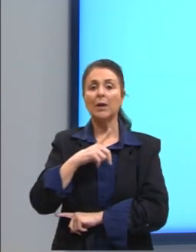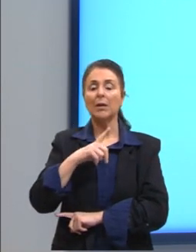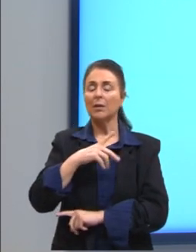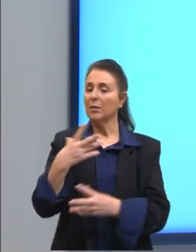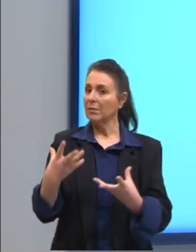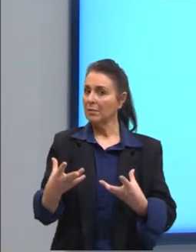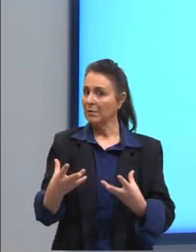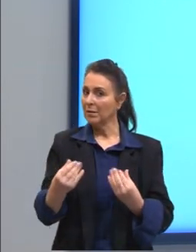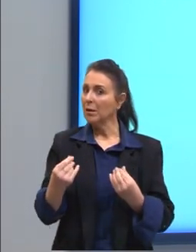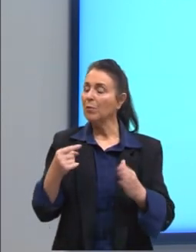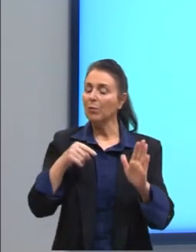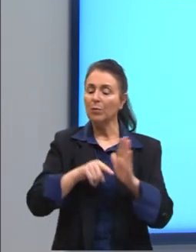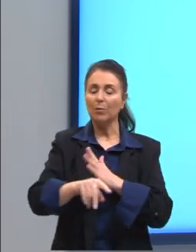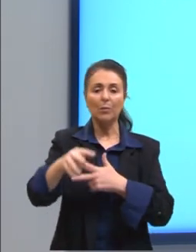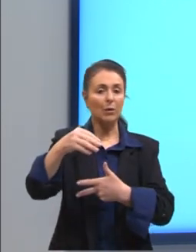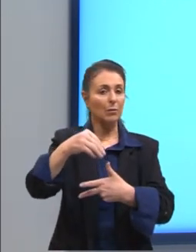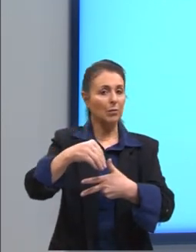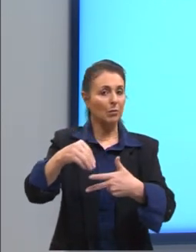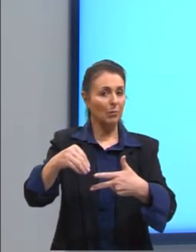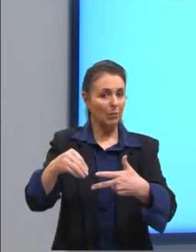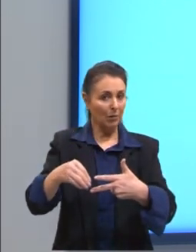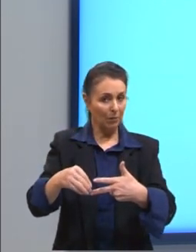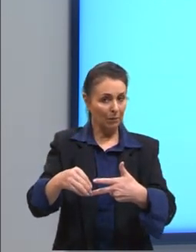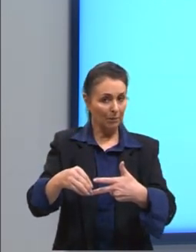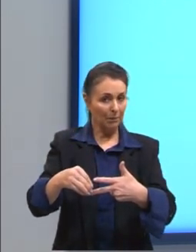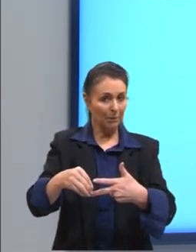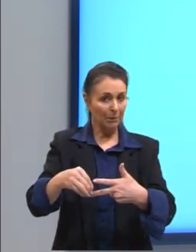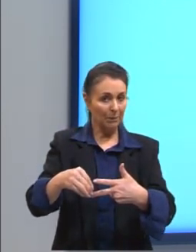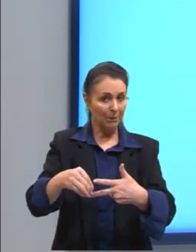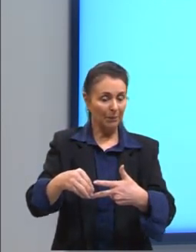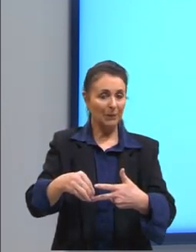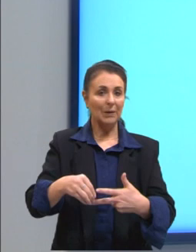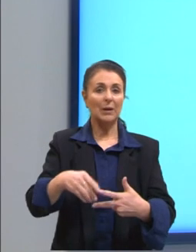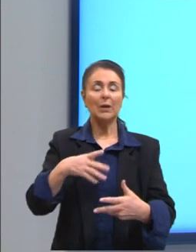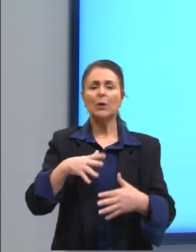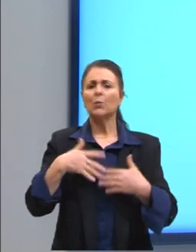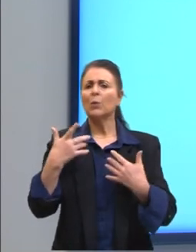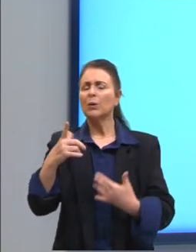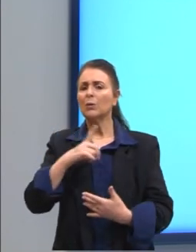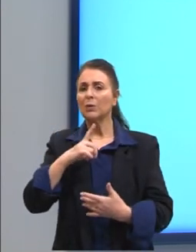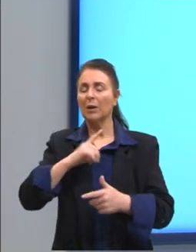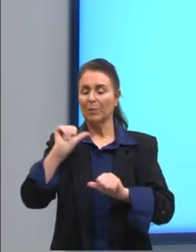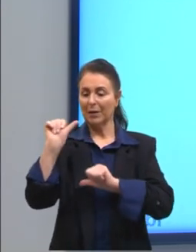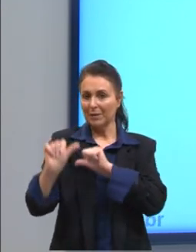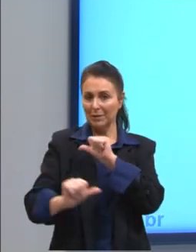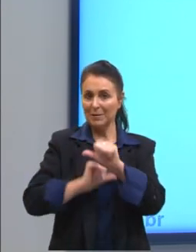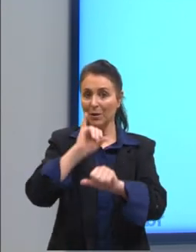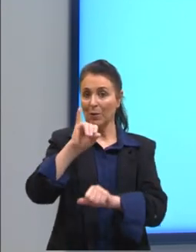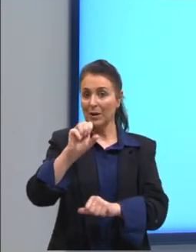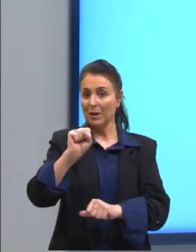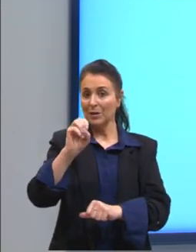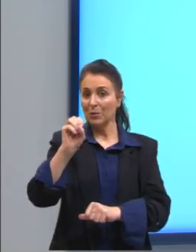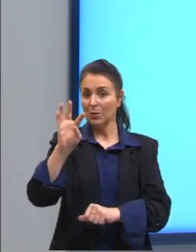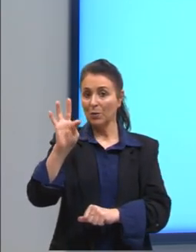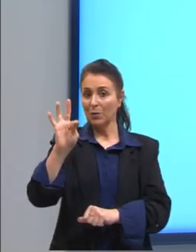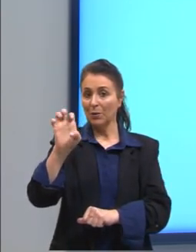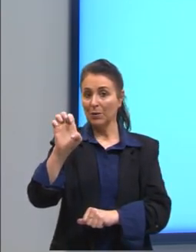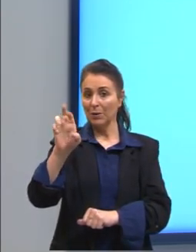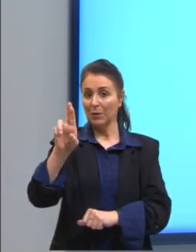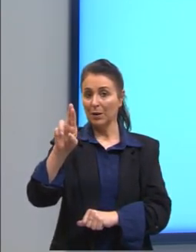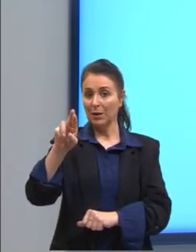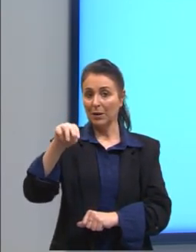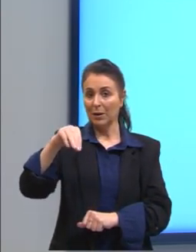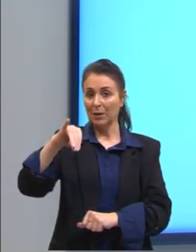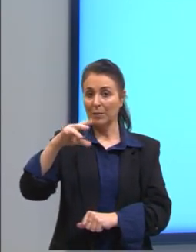nas questões do Enem também, algumas. E quando a gente tem uma transformação isotérmica, o gráfico